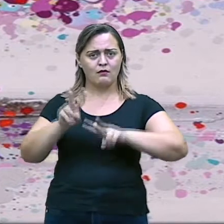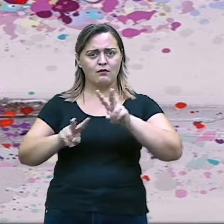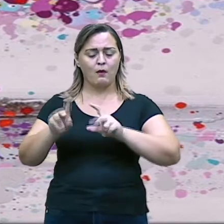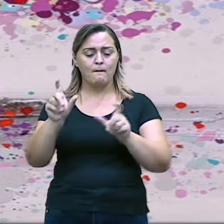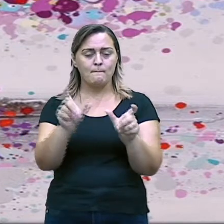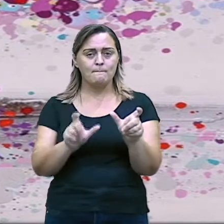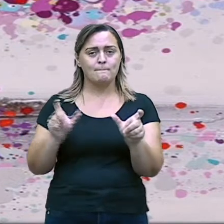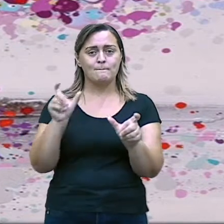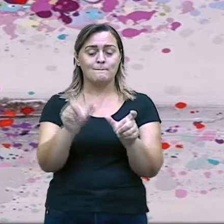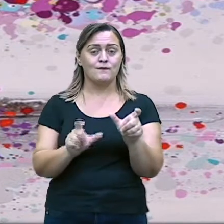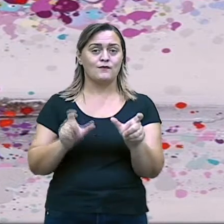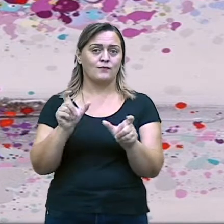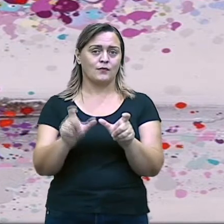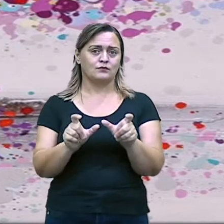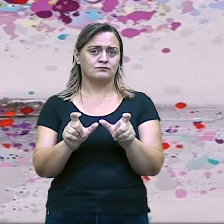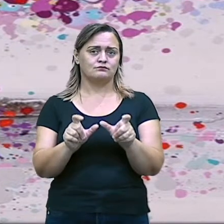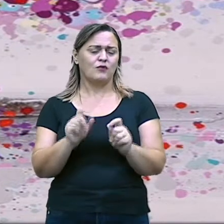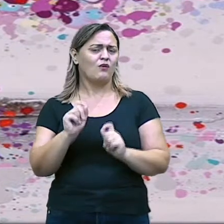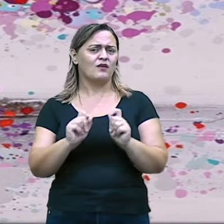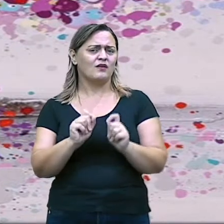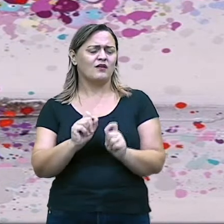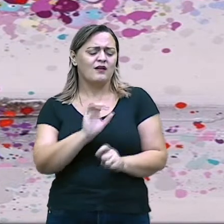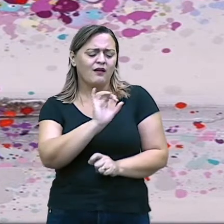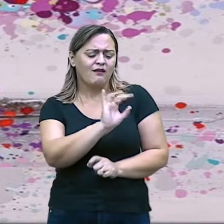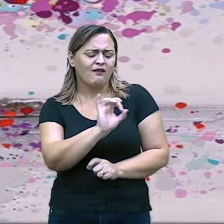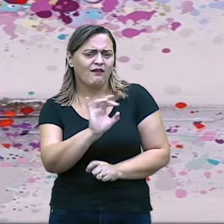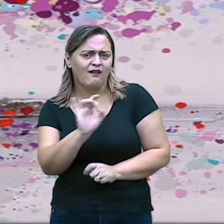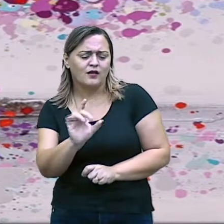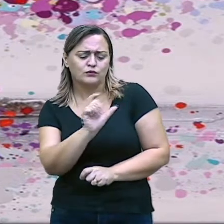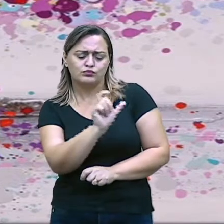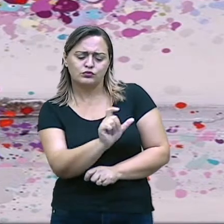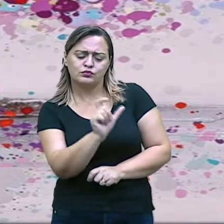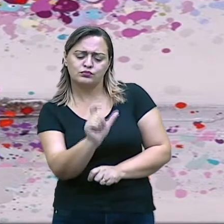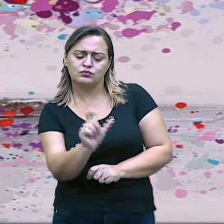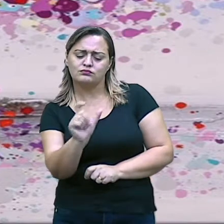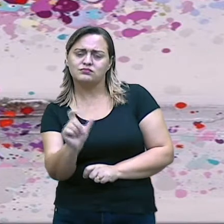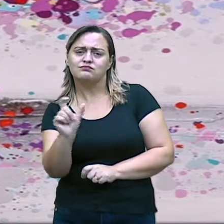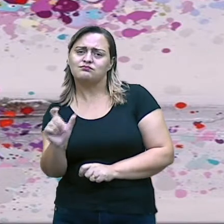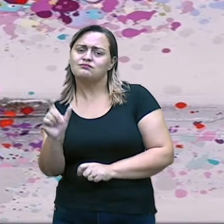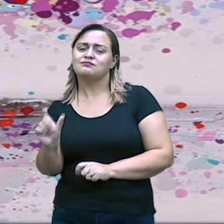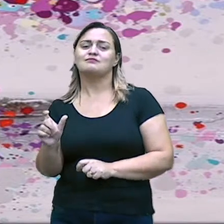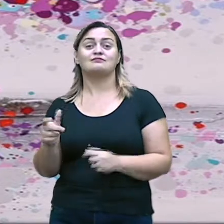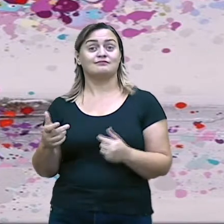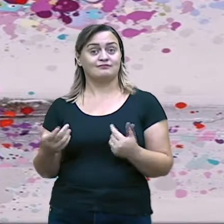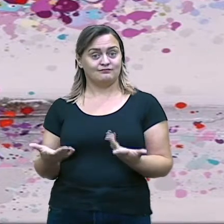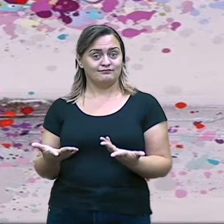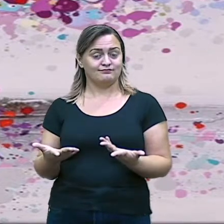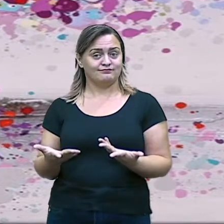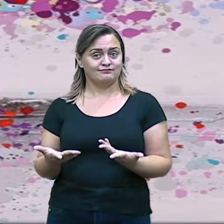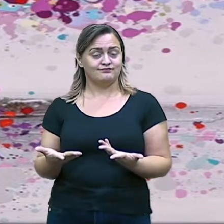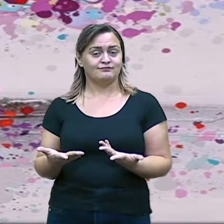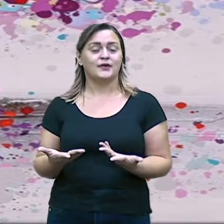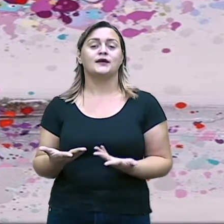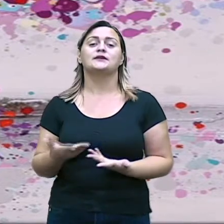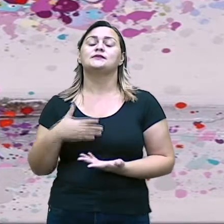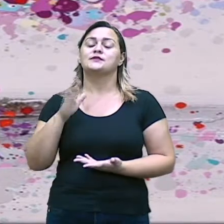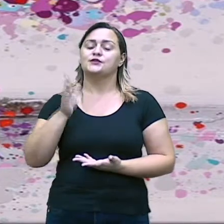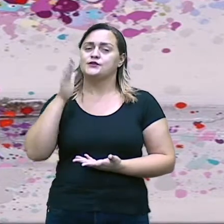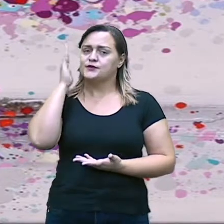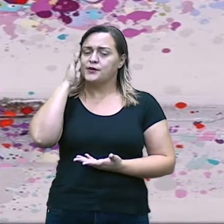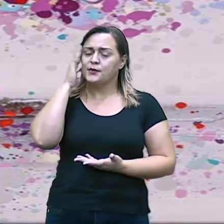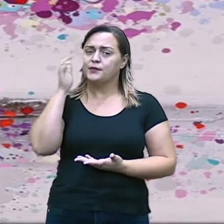identificar qual classe gramatical pertence àquele termo. Sabemos que existem dez